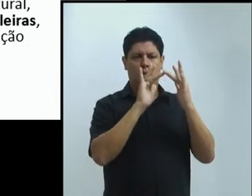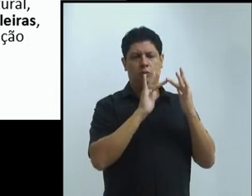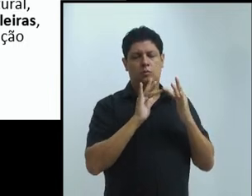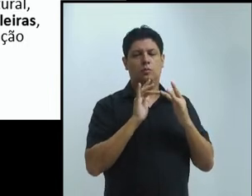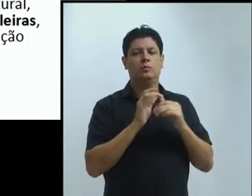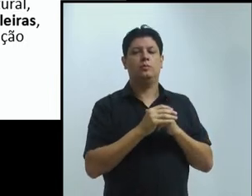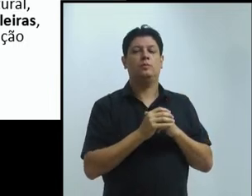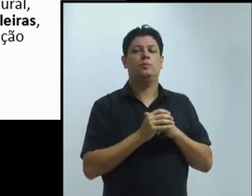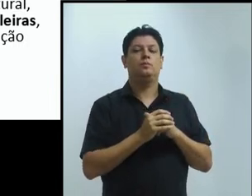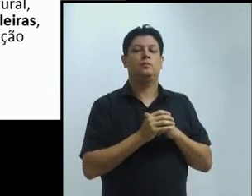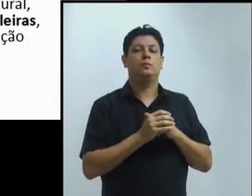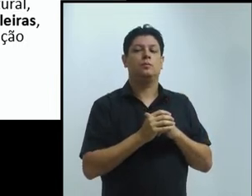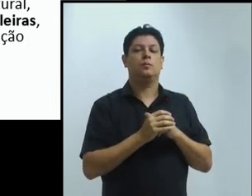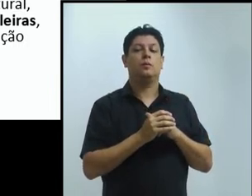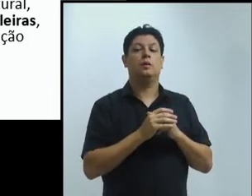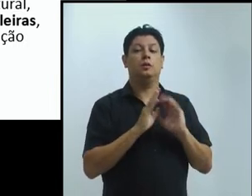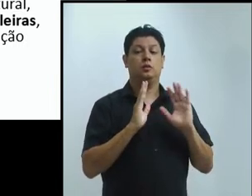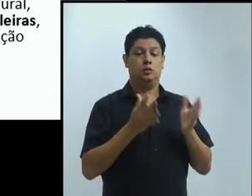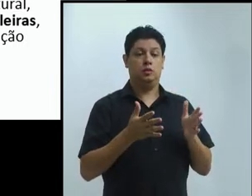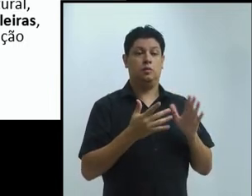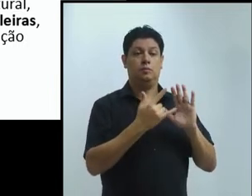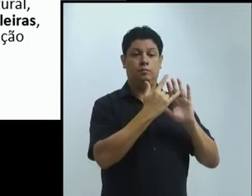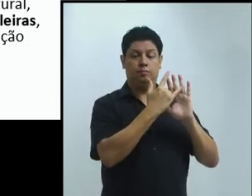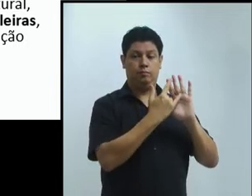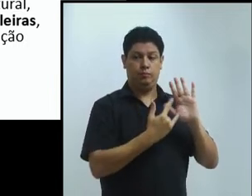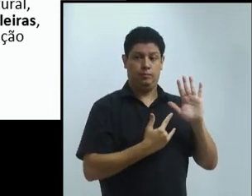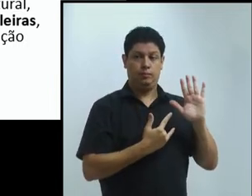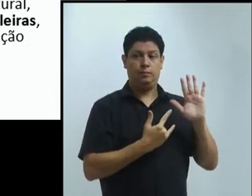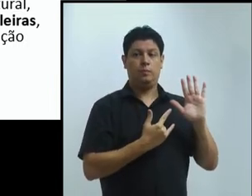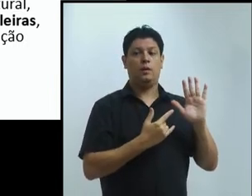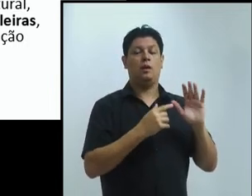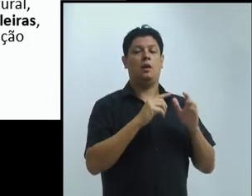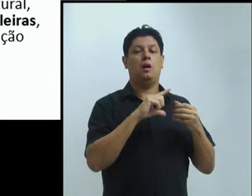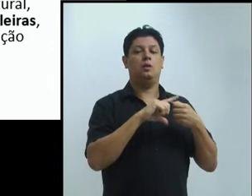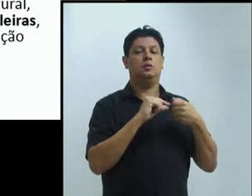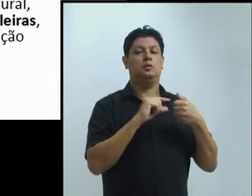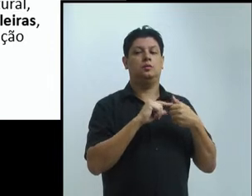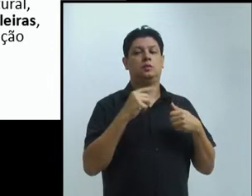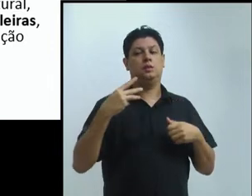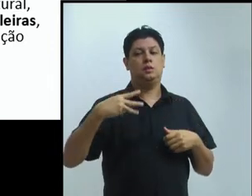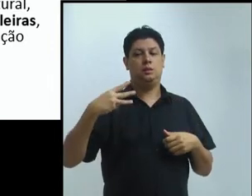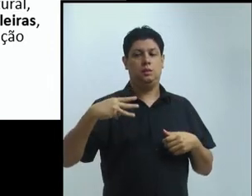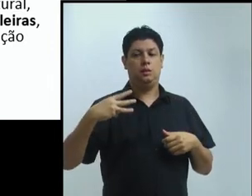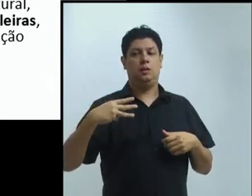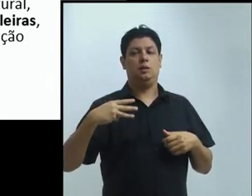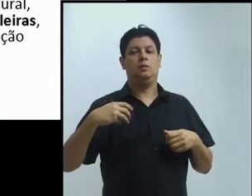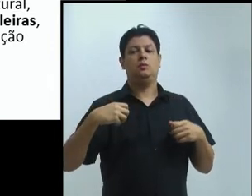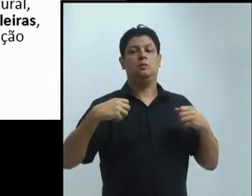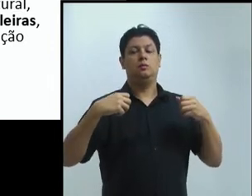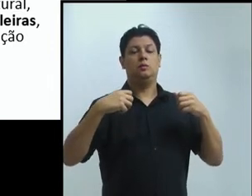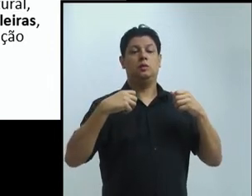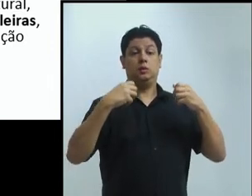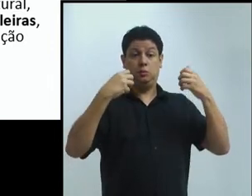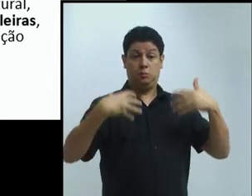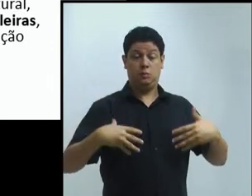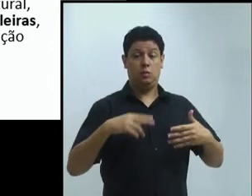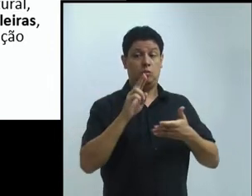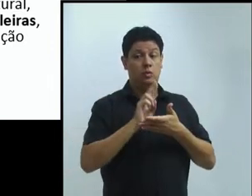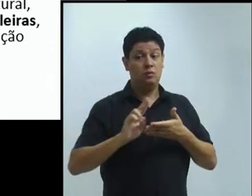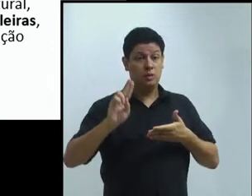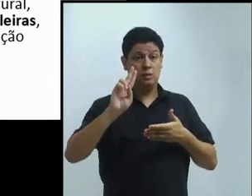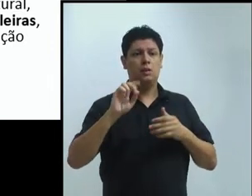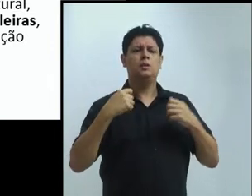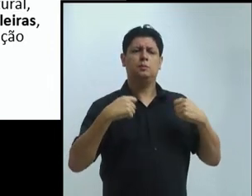instituídos esses apoios e o reconhecimento de todas as línguas como